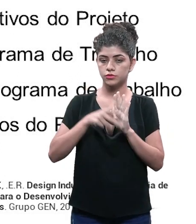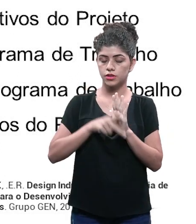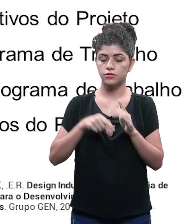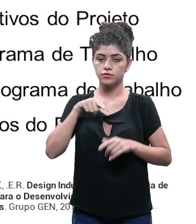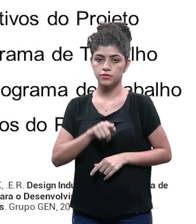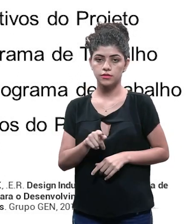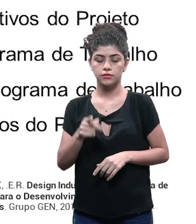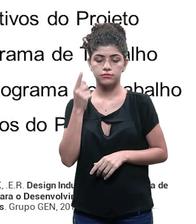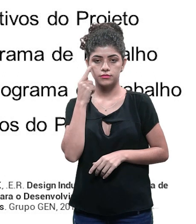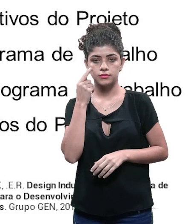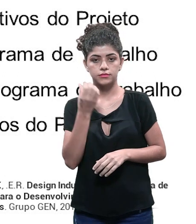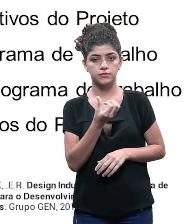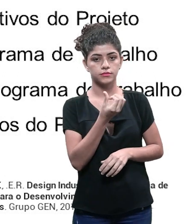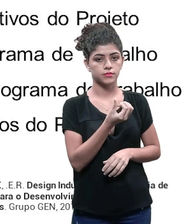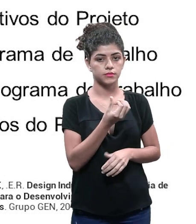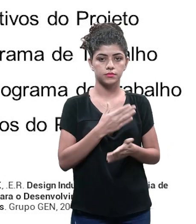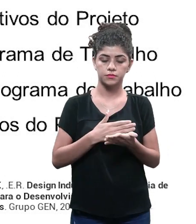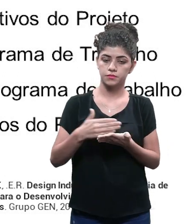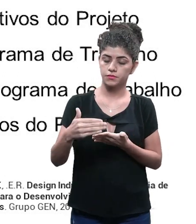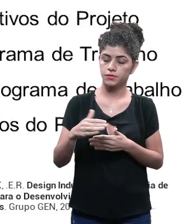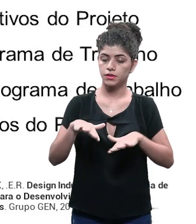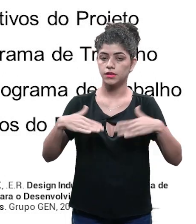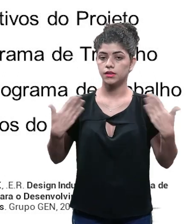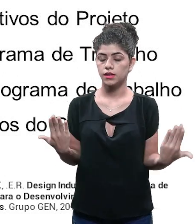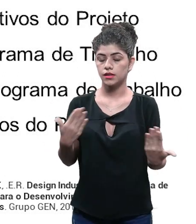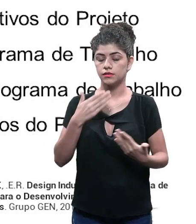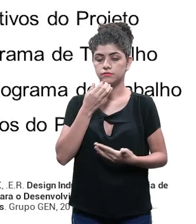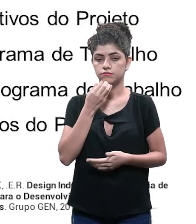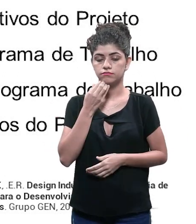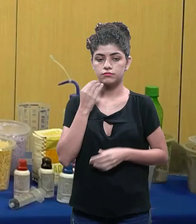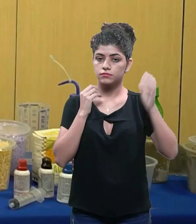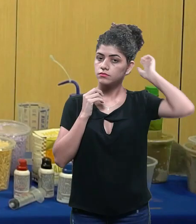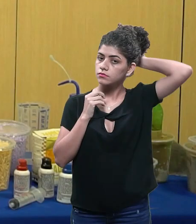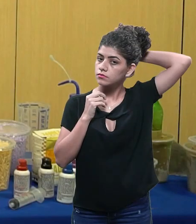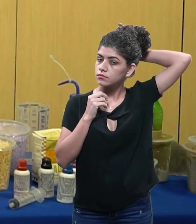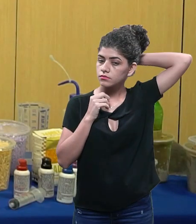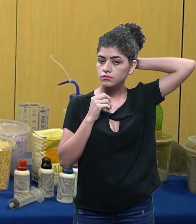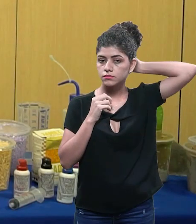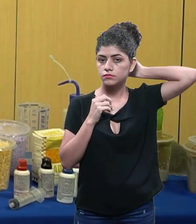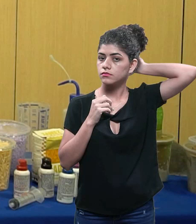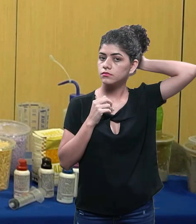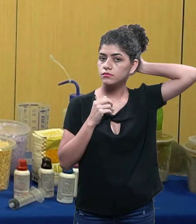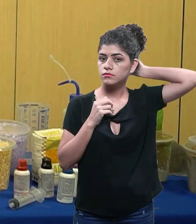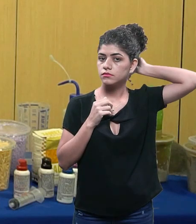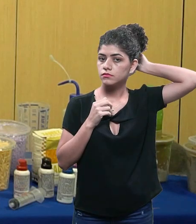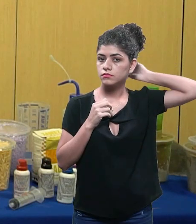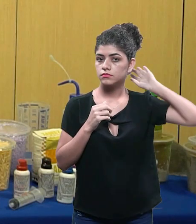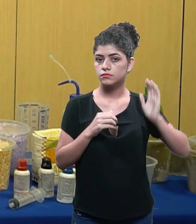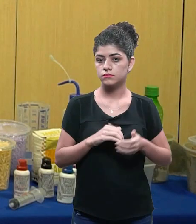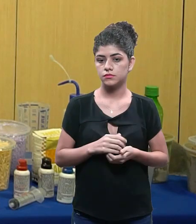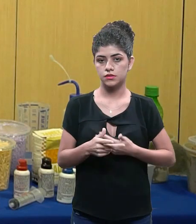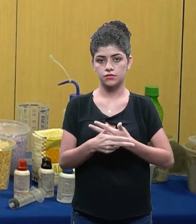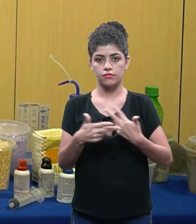Então, você vai pensar nessas seis etapas para poder direcionar quem você quer alcançar. Pô, então, como é que eu vou achar meu usuário?